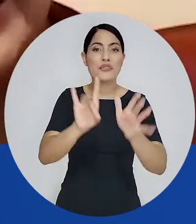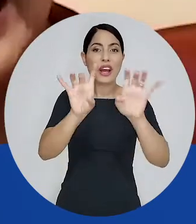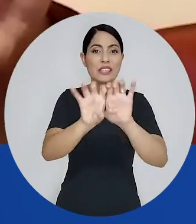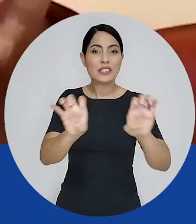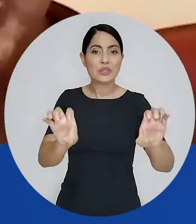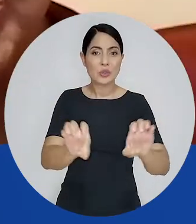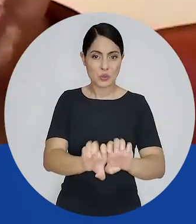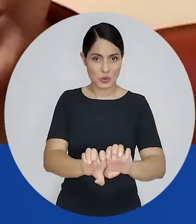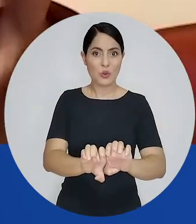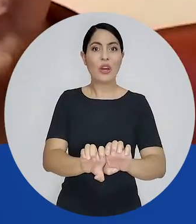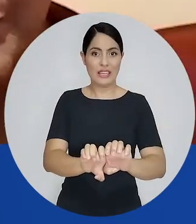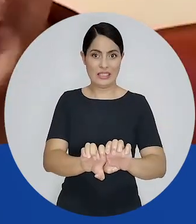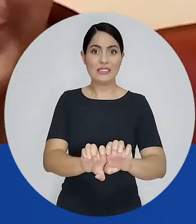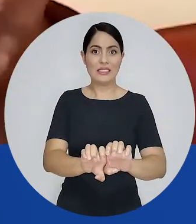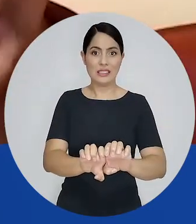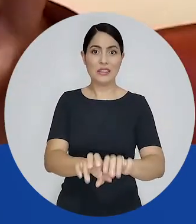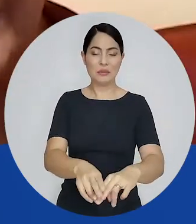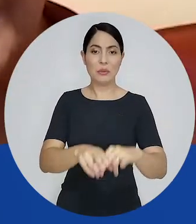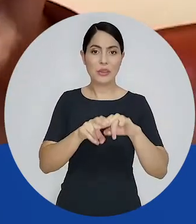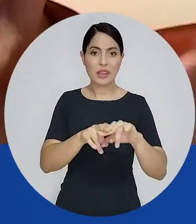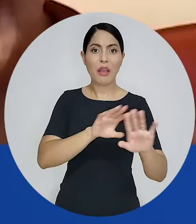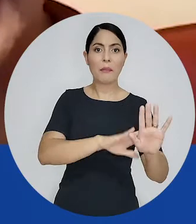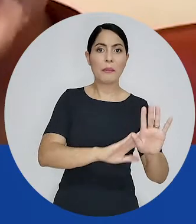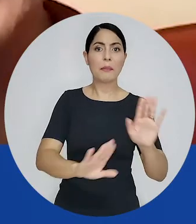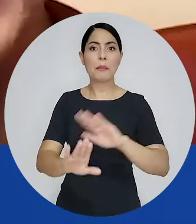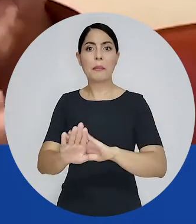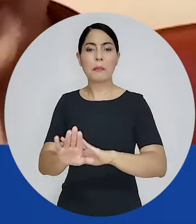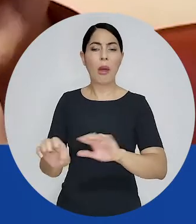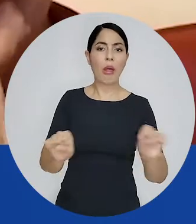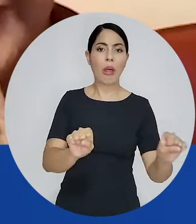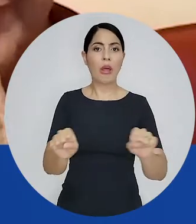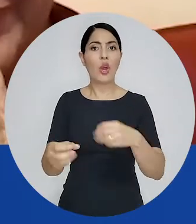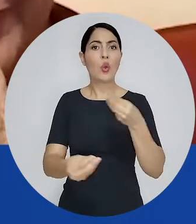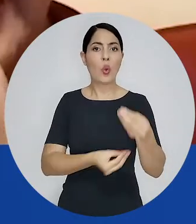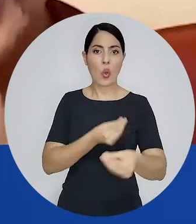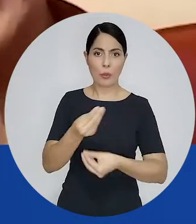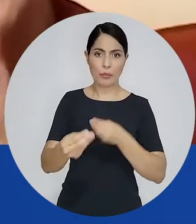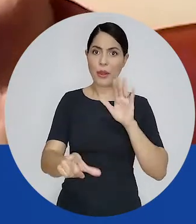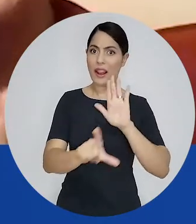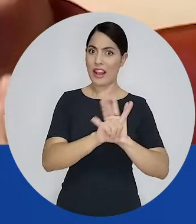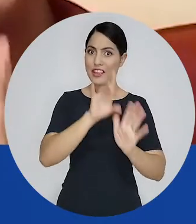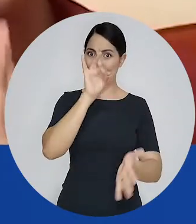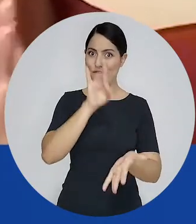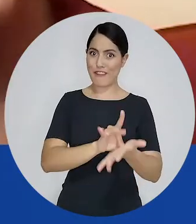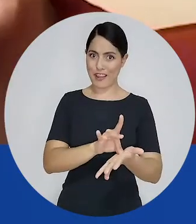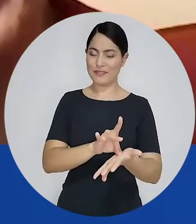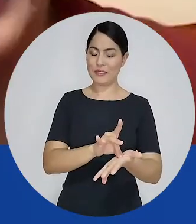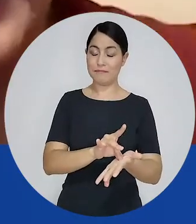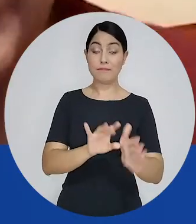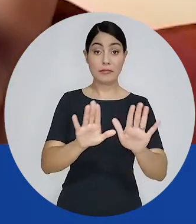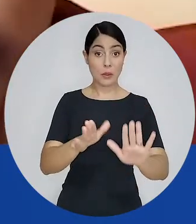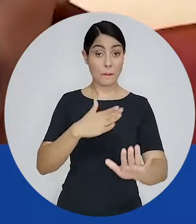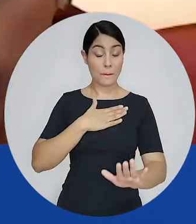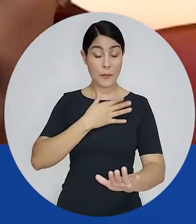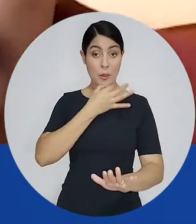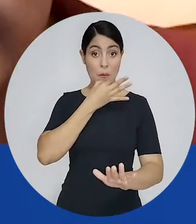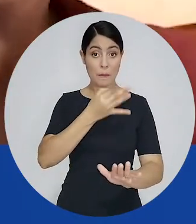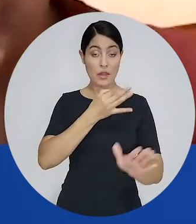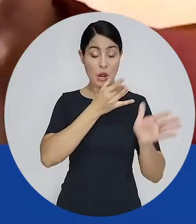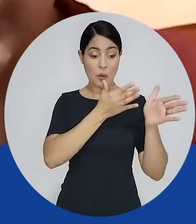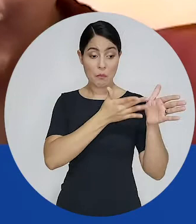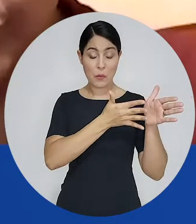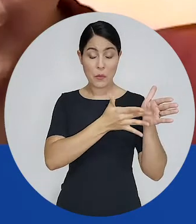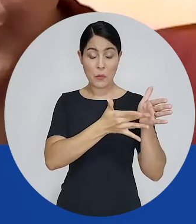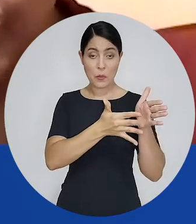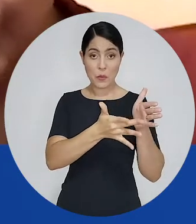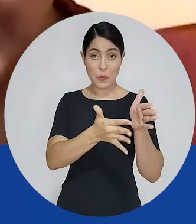democrático estruturado para segurar as intempéries. Eu acho, sabe, que esse